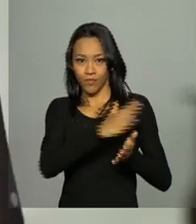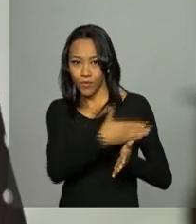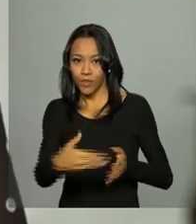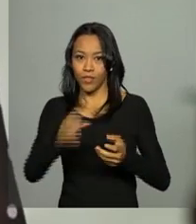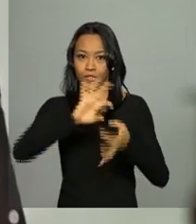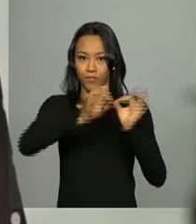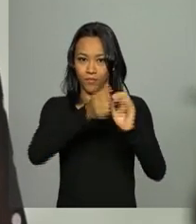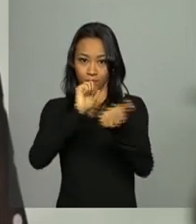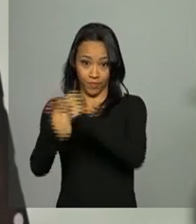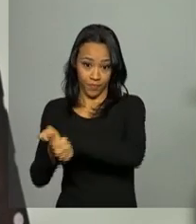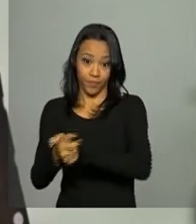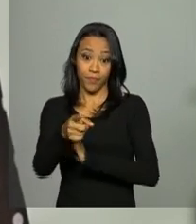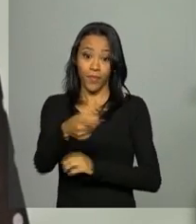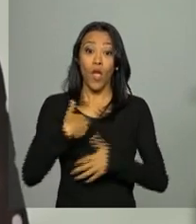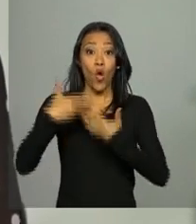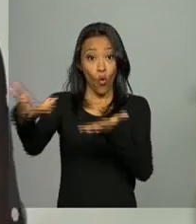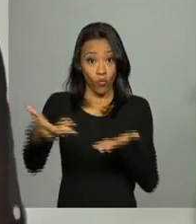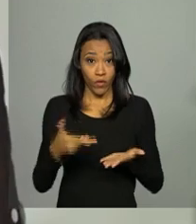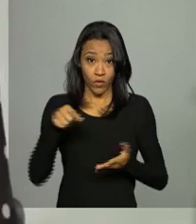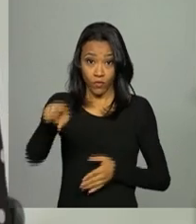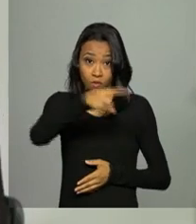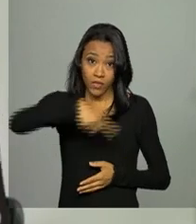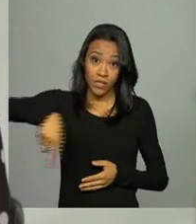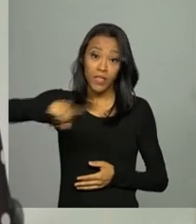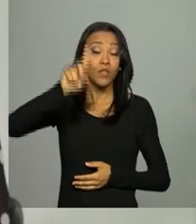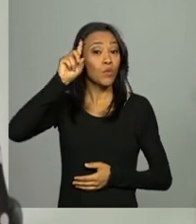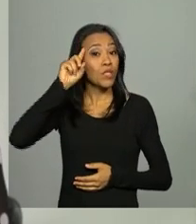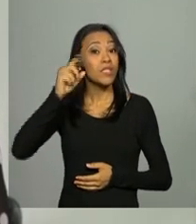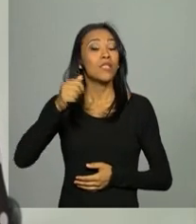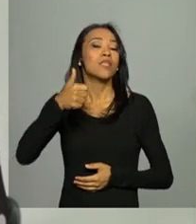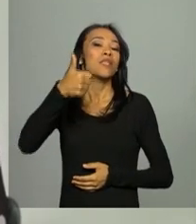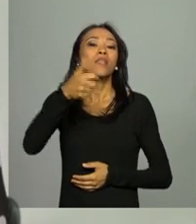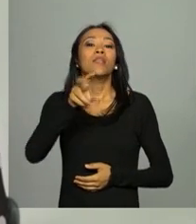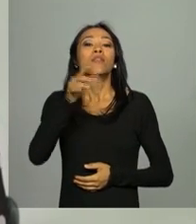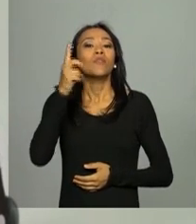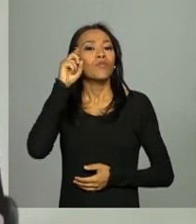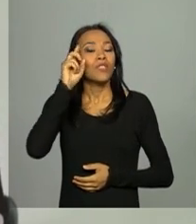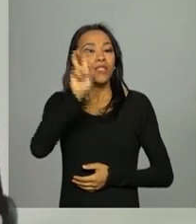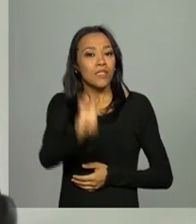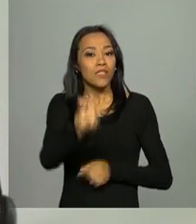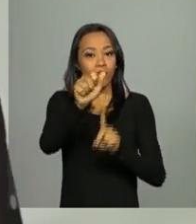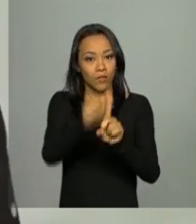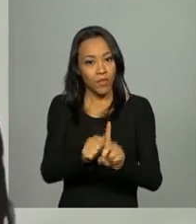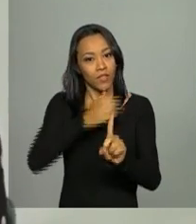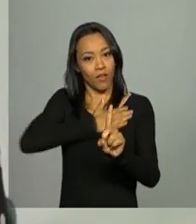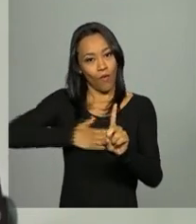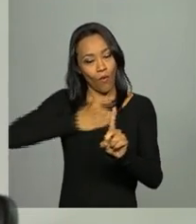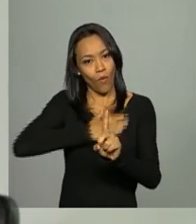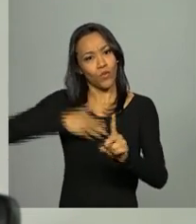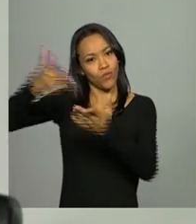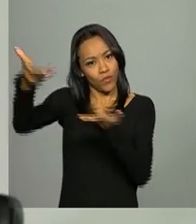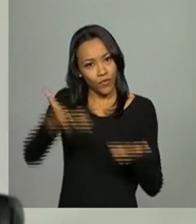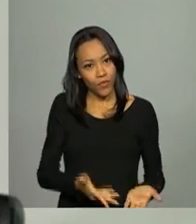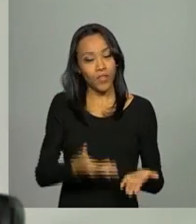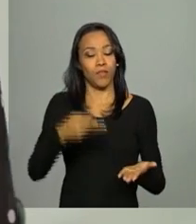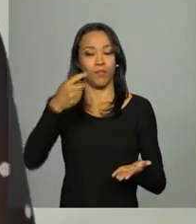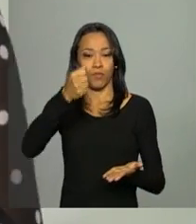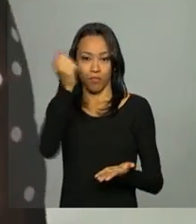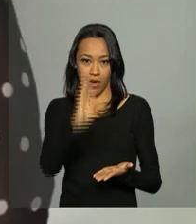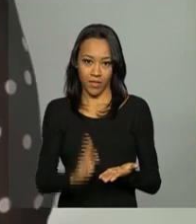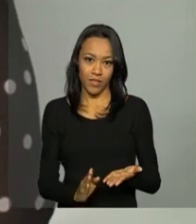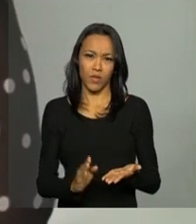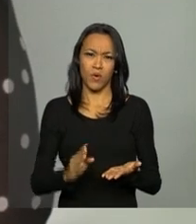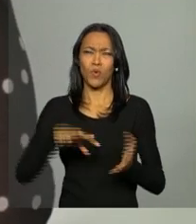Convido vocês, a partir de 5 de agosto, a virem ao Brasil e, junto com os torcedores